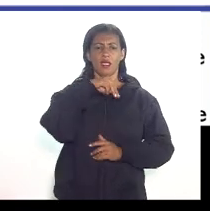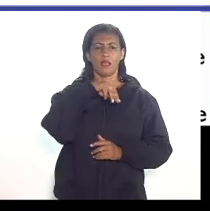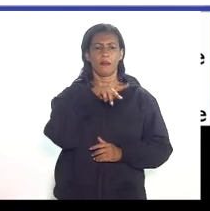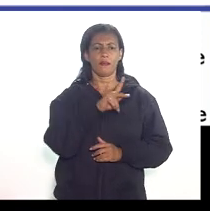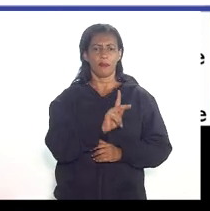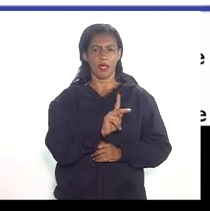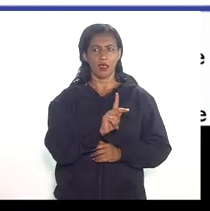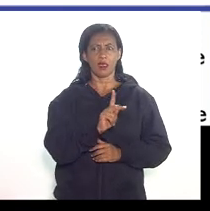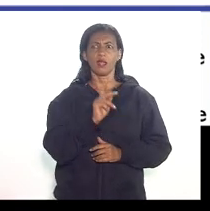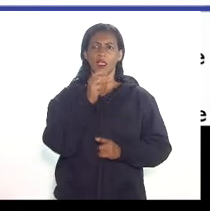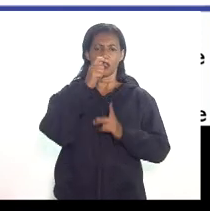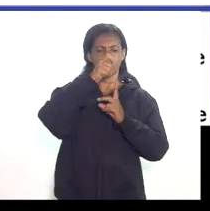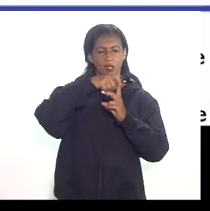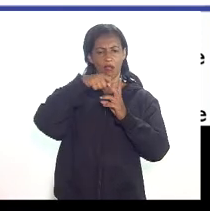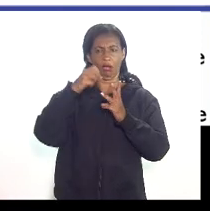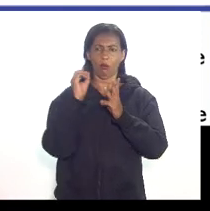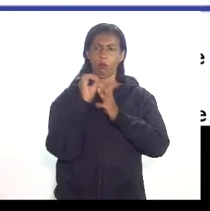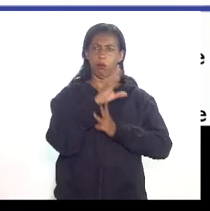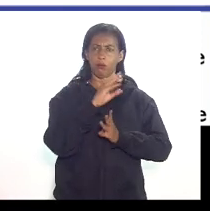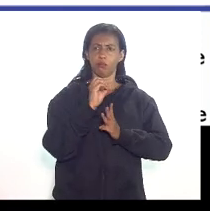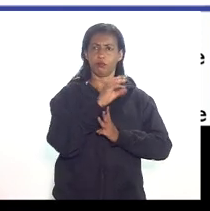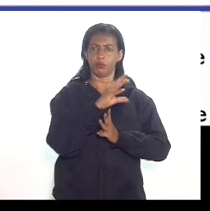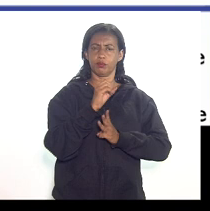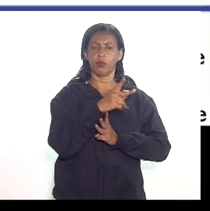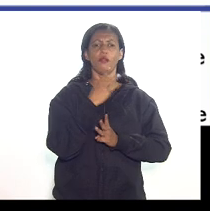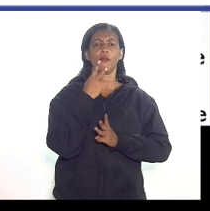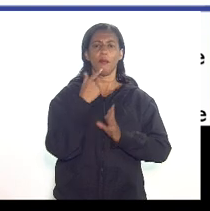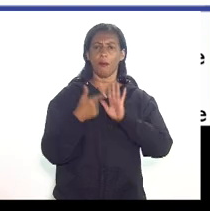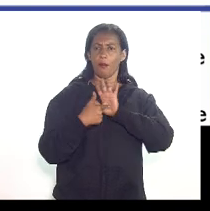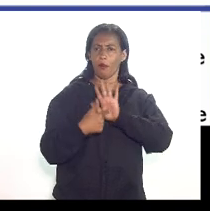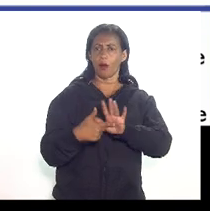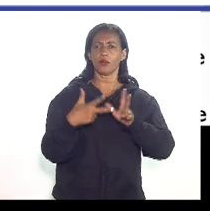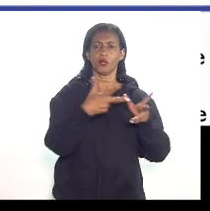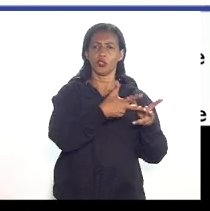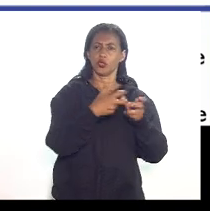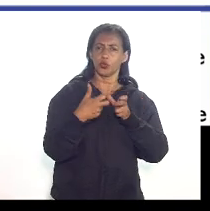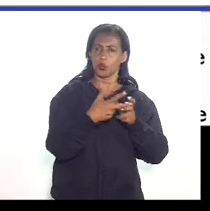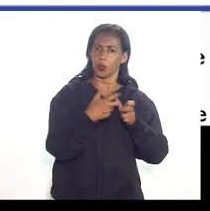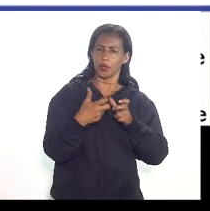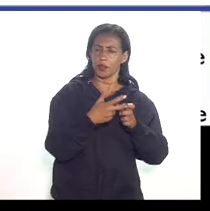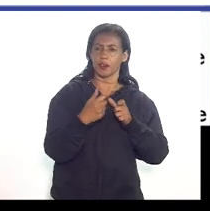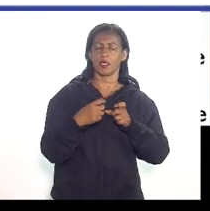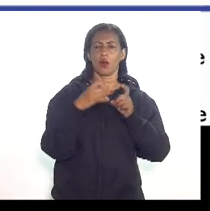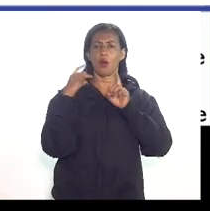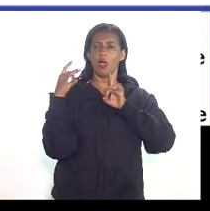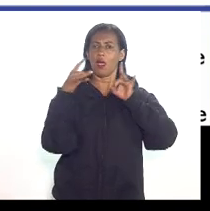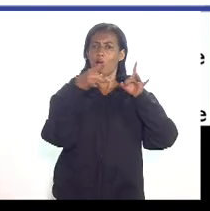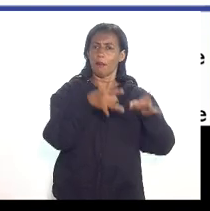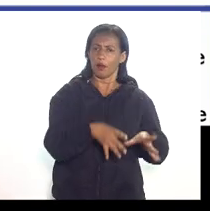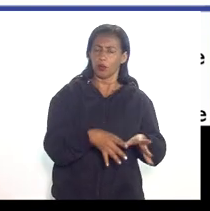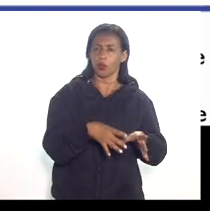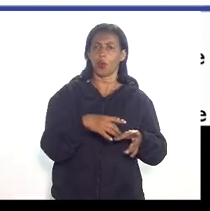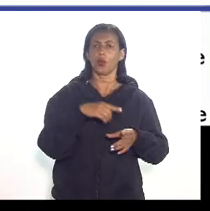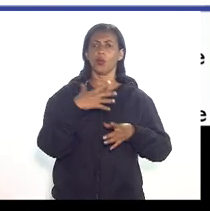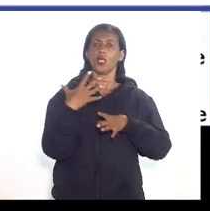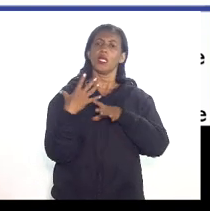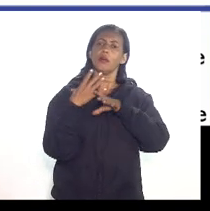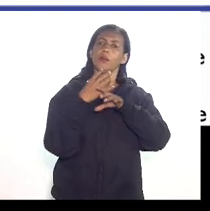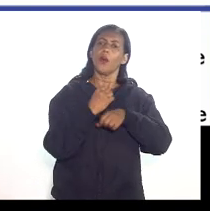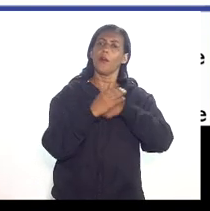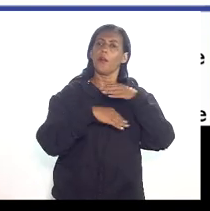trimestralmente que tem um anexo 1 de exploração um anexo 2 desenvolvimento abandono e um anexo 3 produção